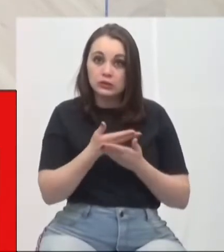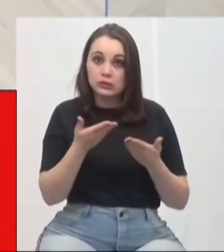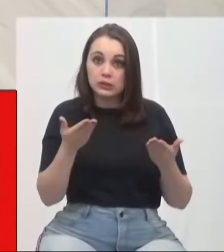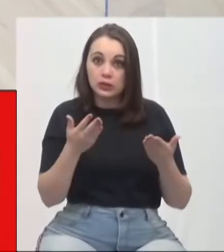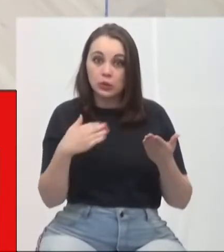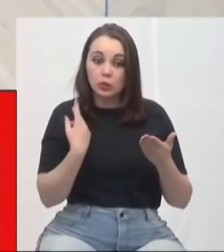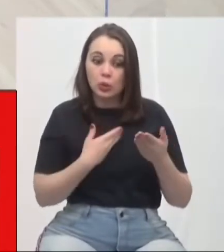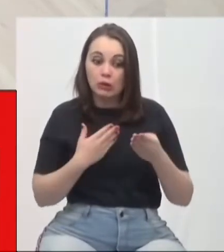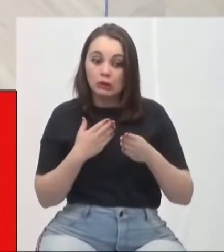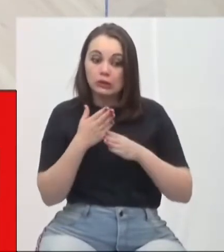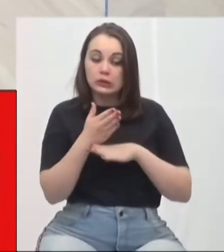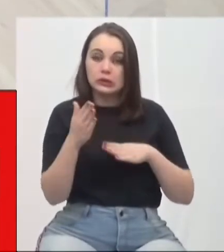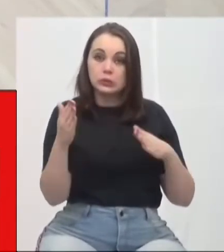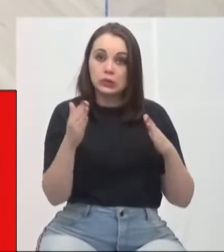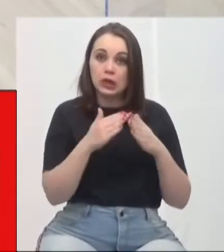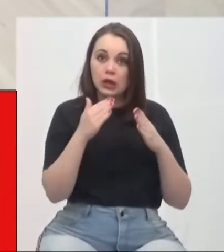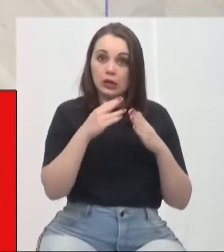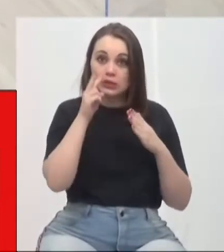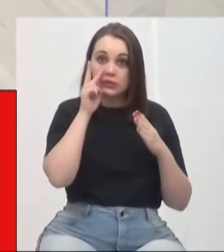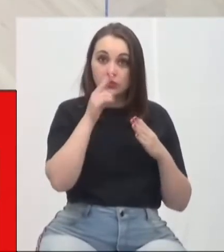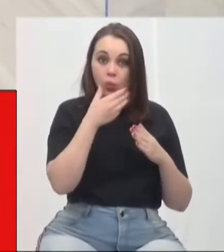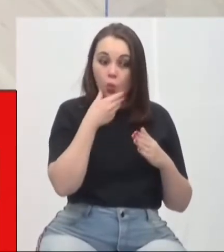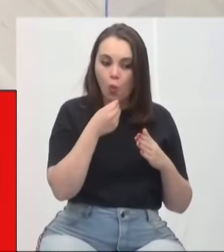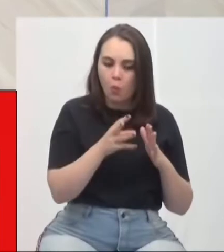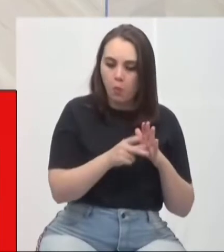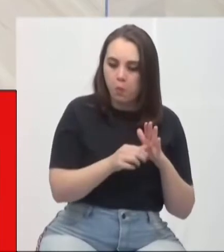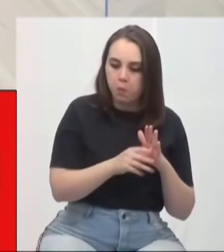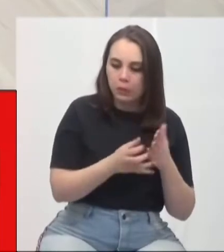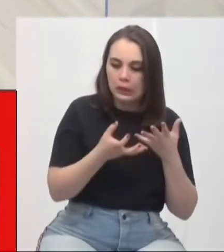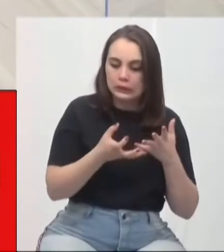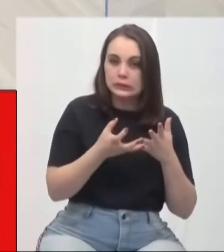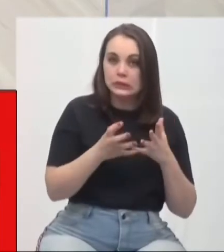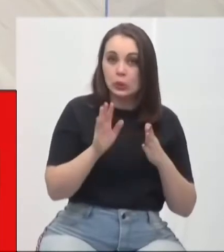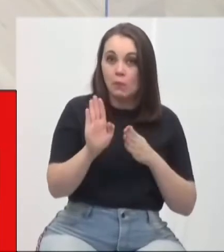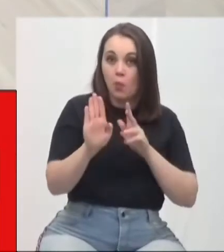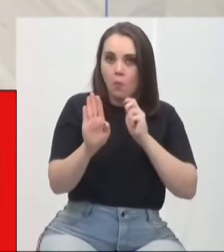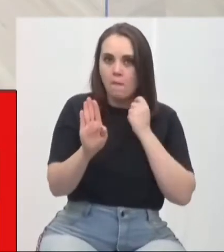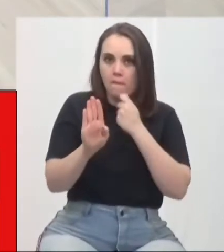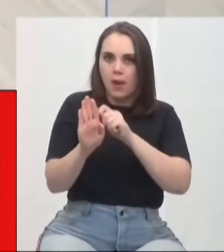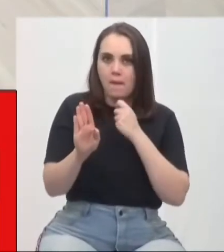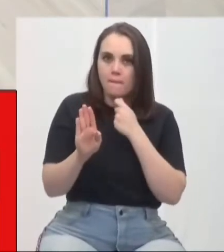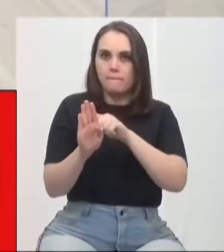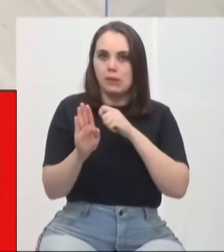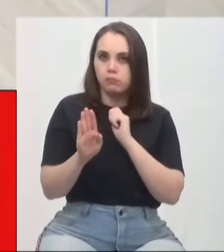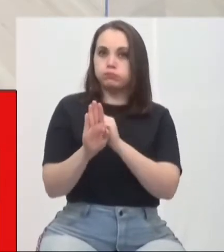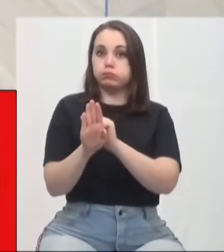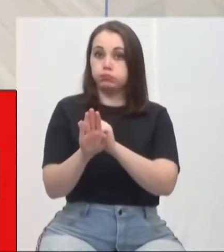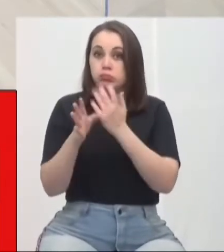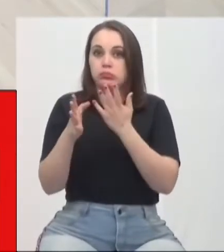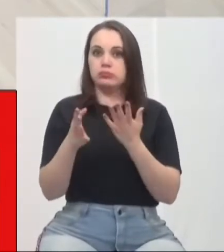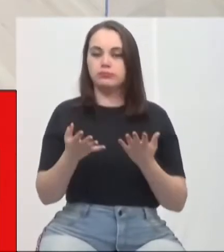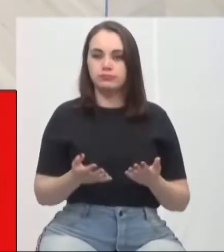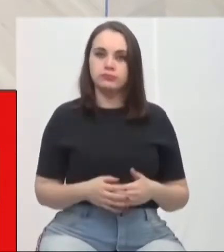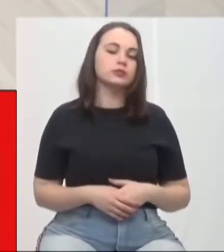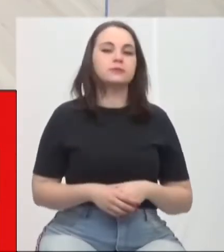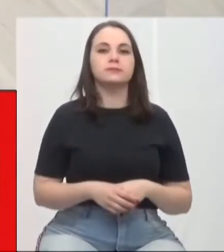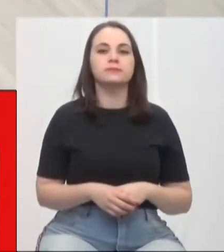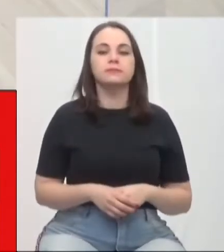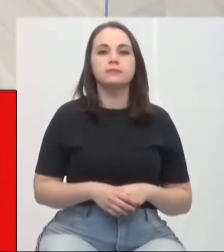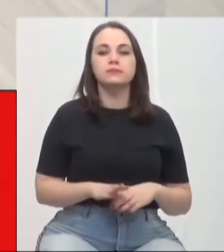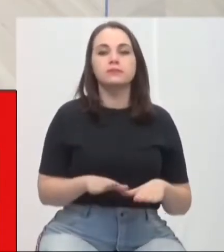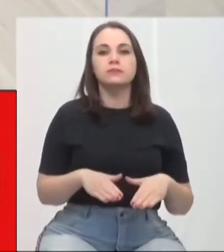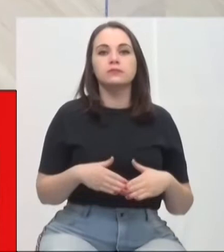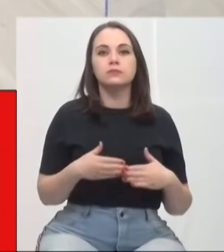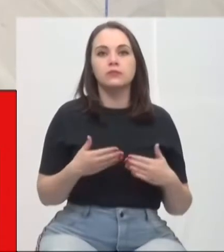entramos no terreno e avistei o criminoso tentando arrombar a porta da morada. Lembrou. Neste momento,